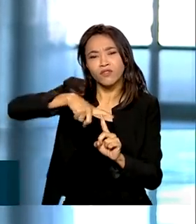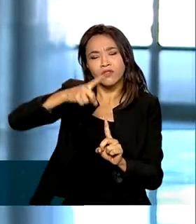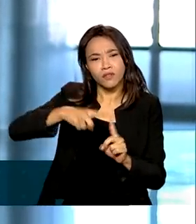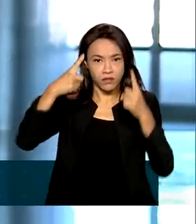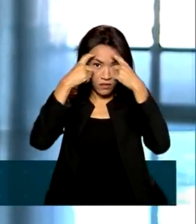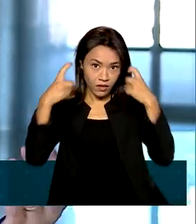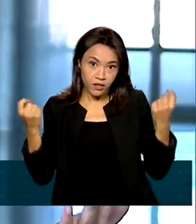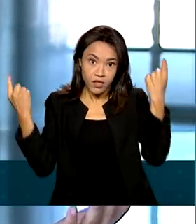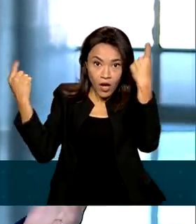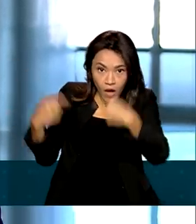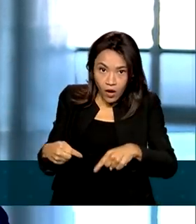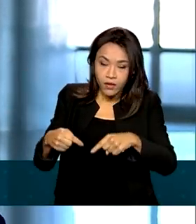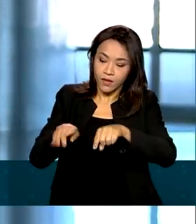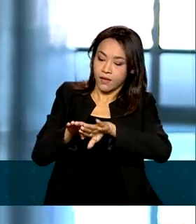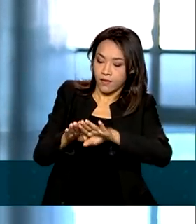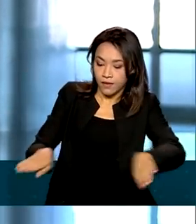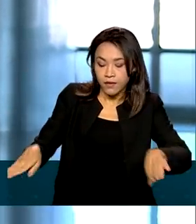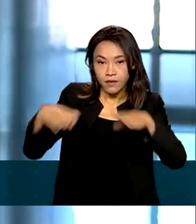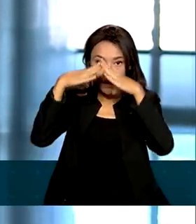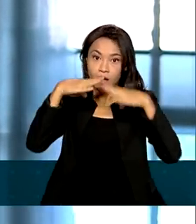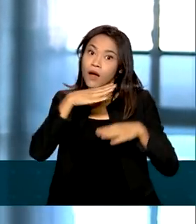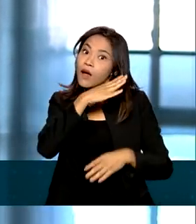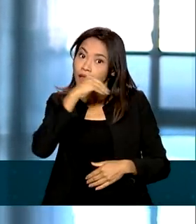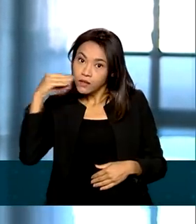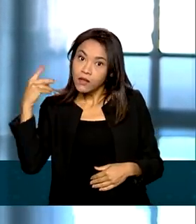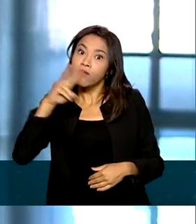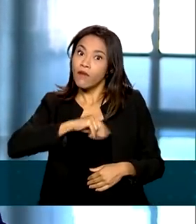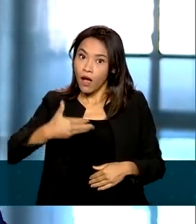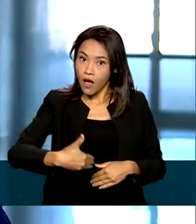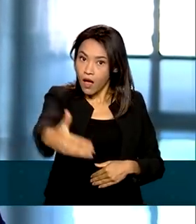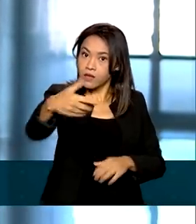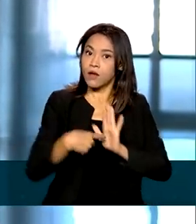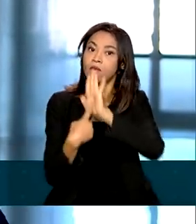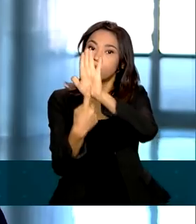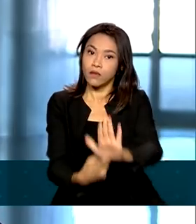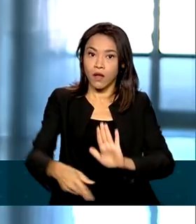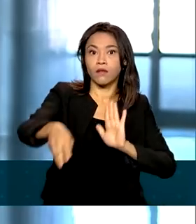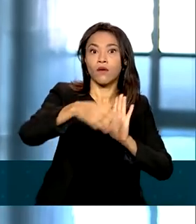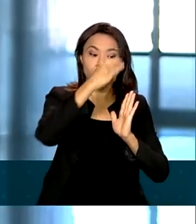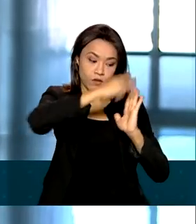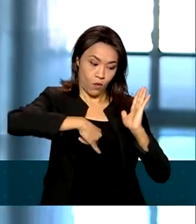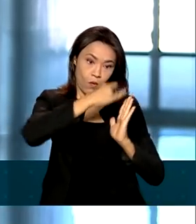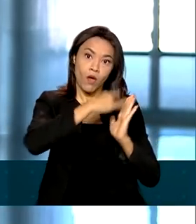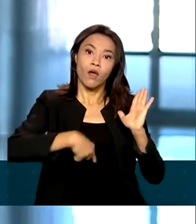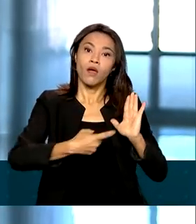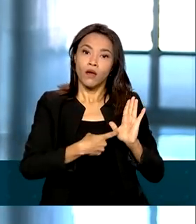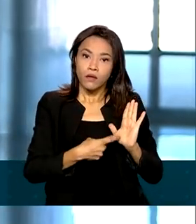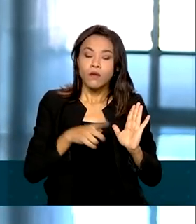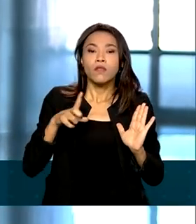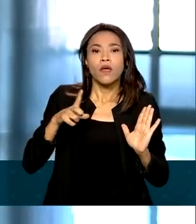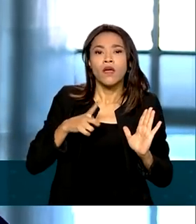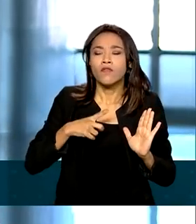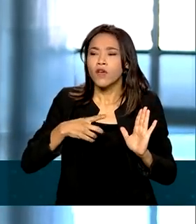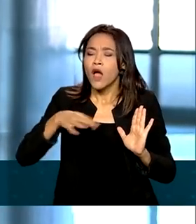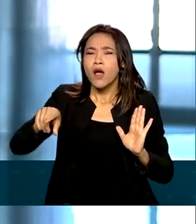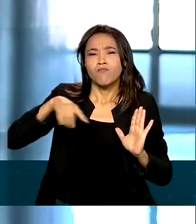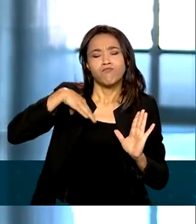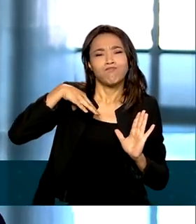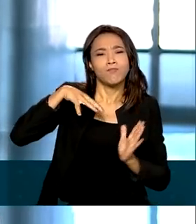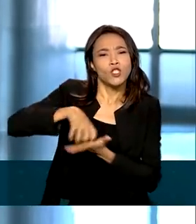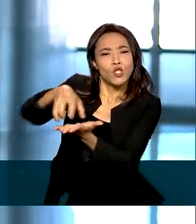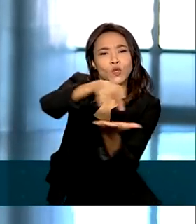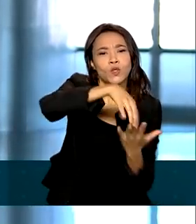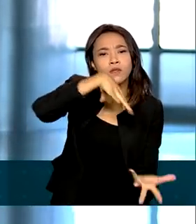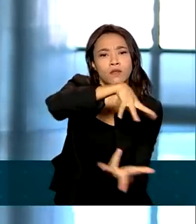Adolescente. O documento, que será apresentado à sociedade brasileira no mês que vem, foi desenvolvido com instituições internacionais,